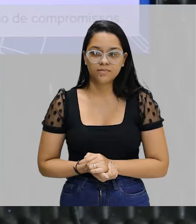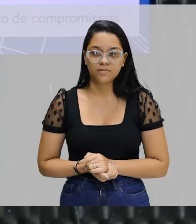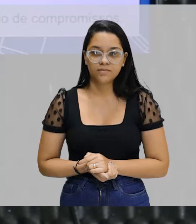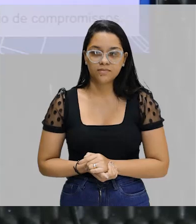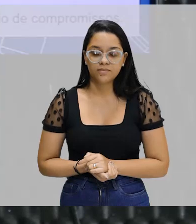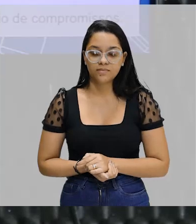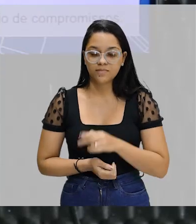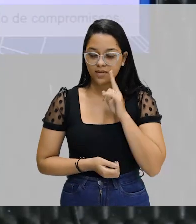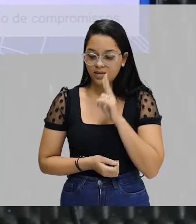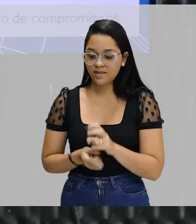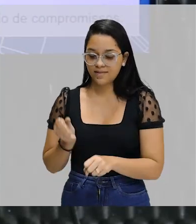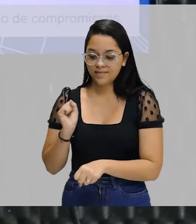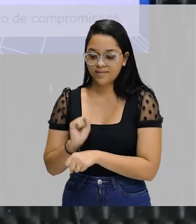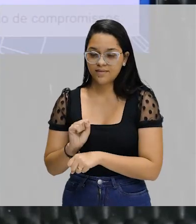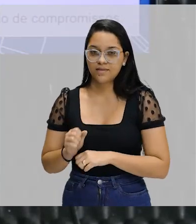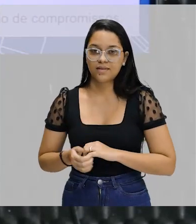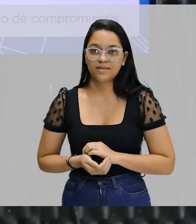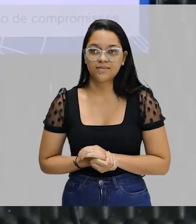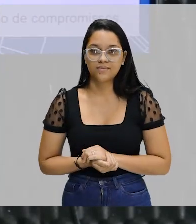Olha a lana parada.